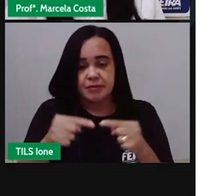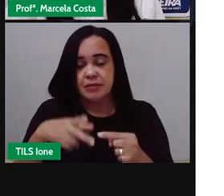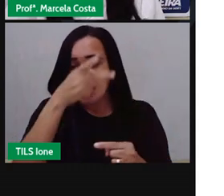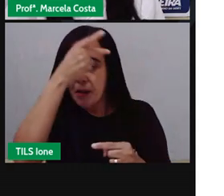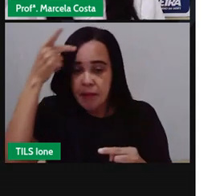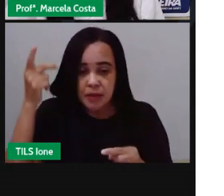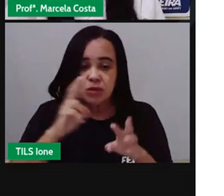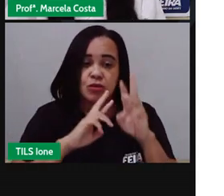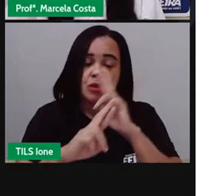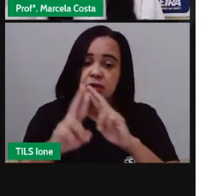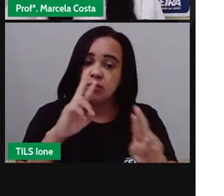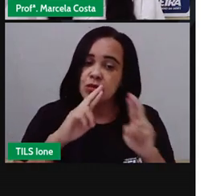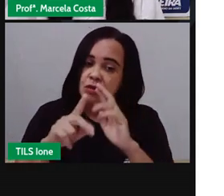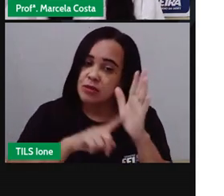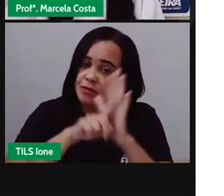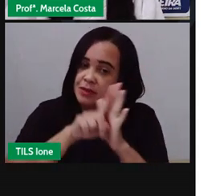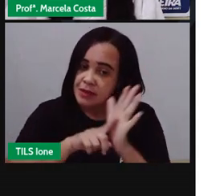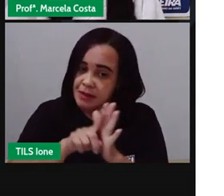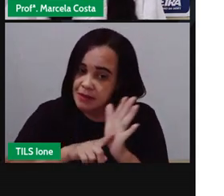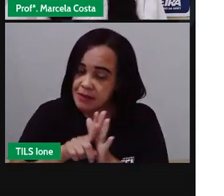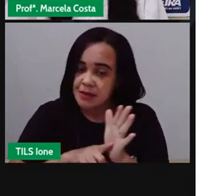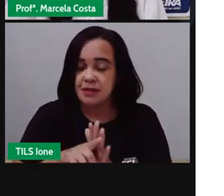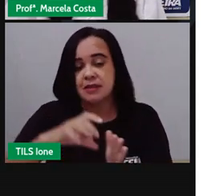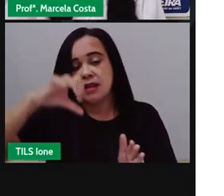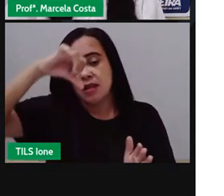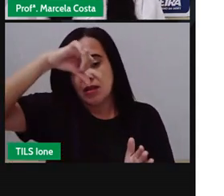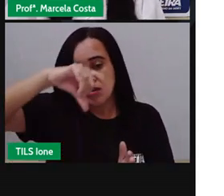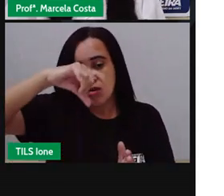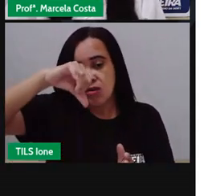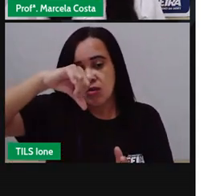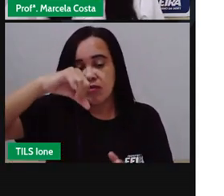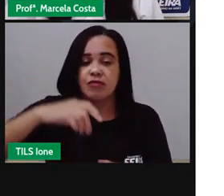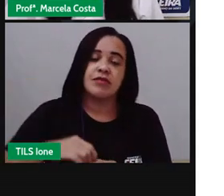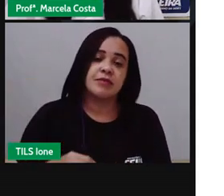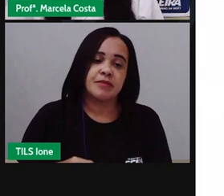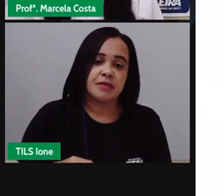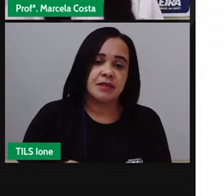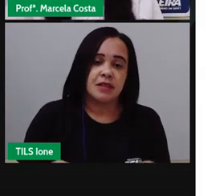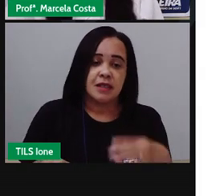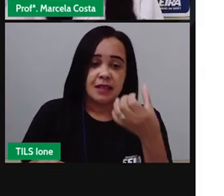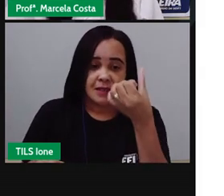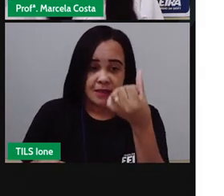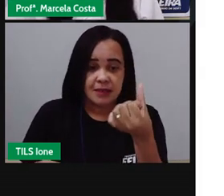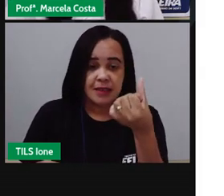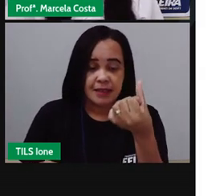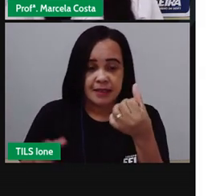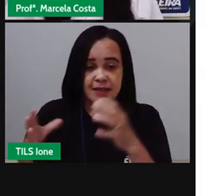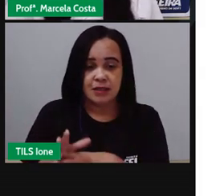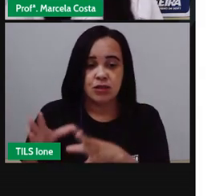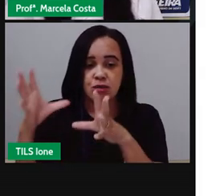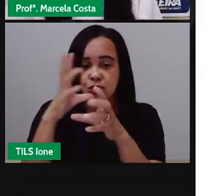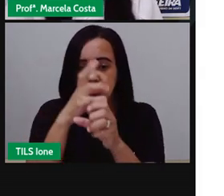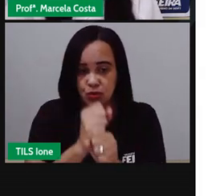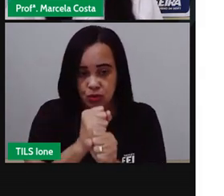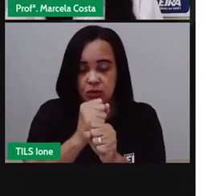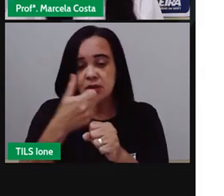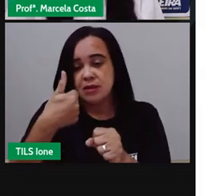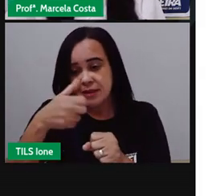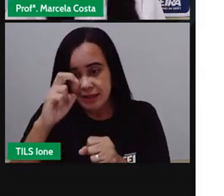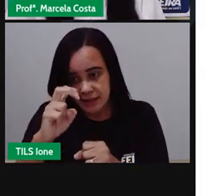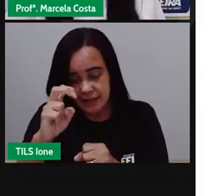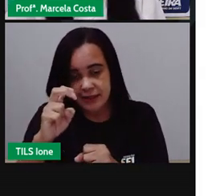responderam então nove seis somado vai dar o número quinze